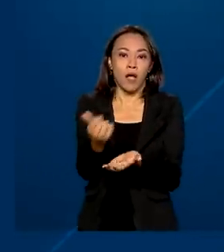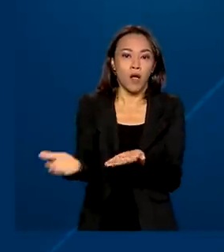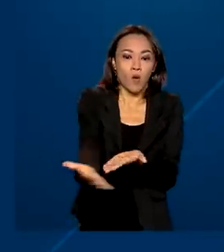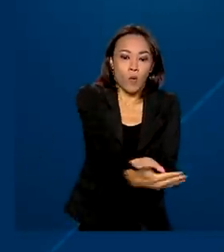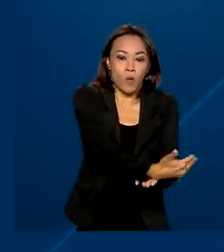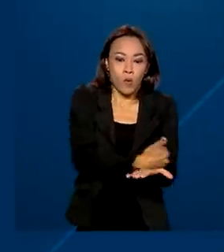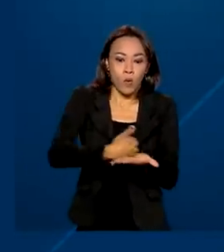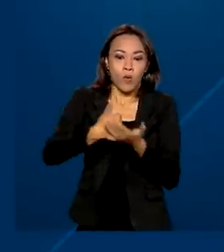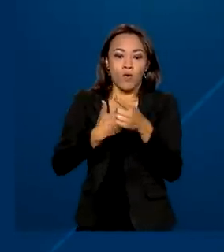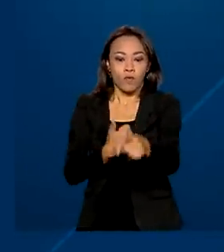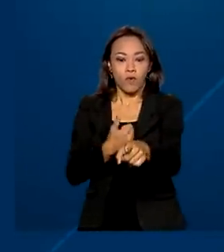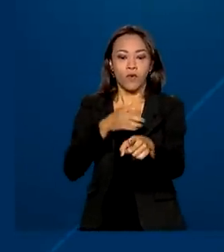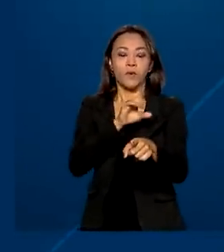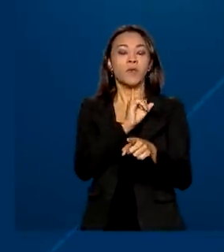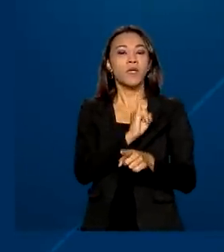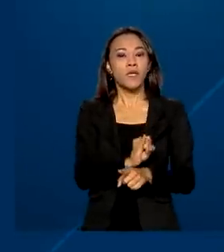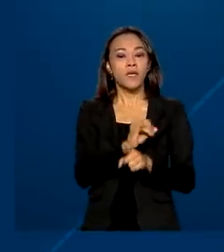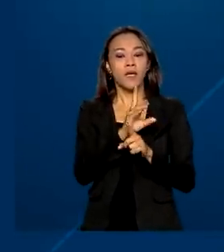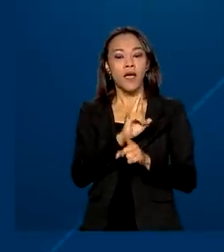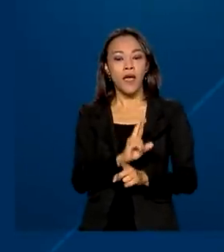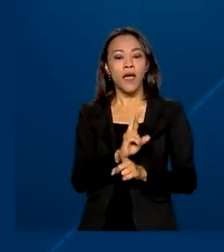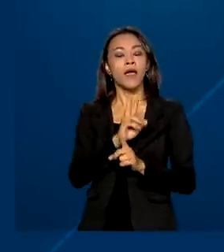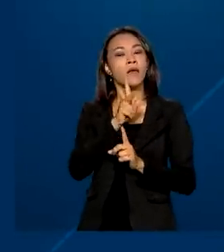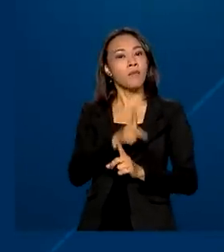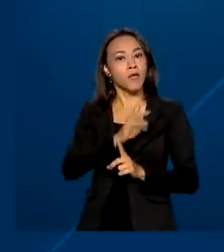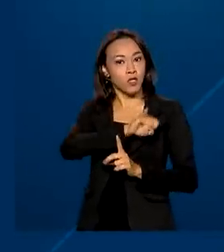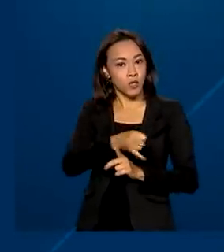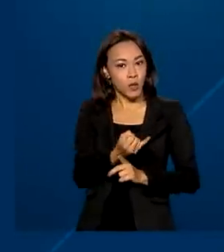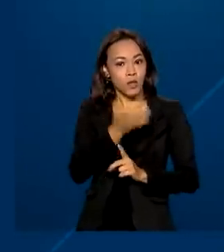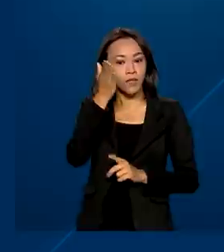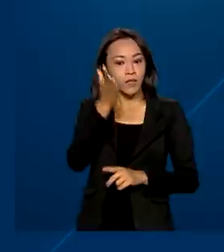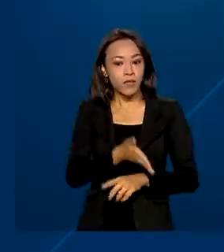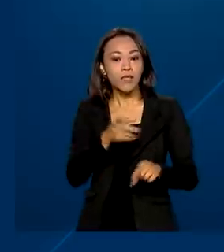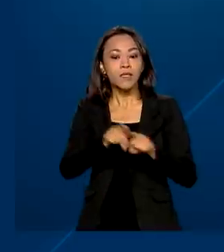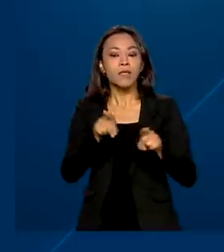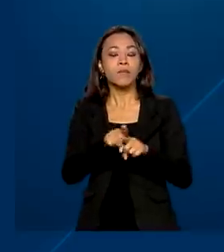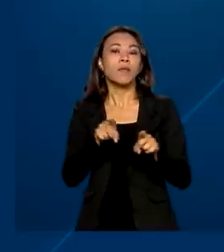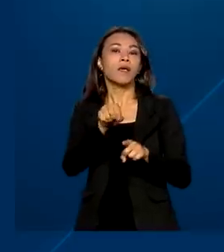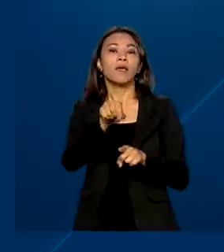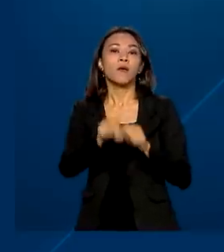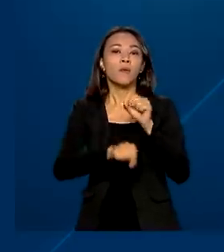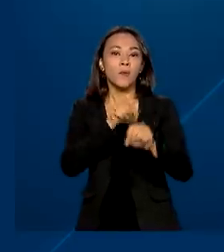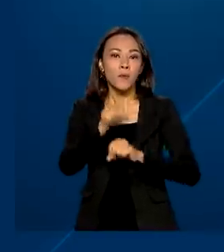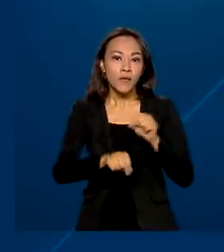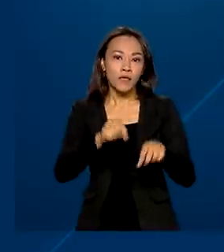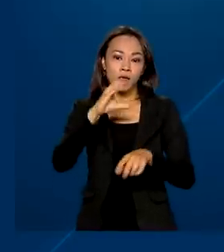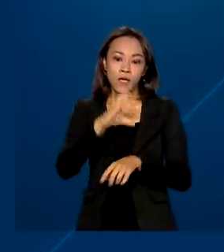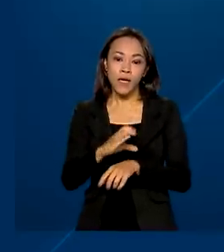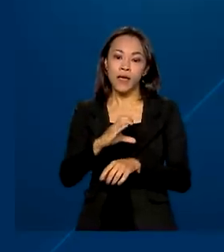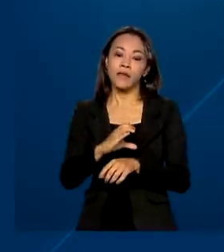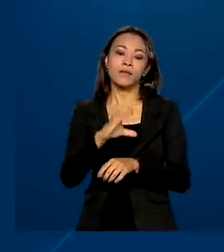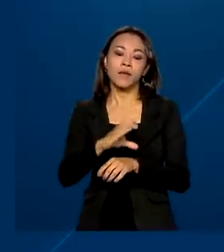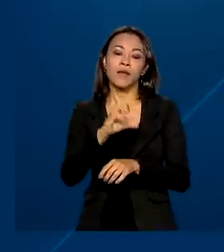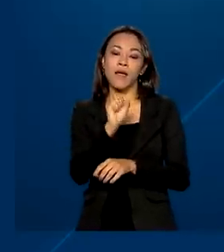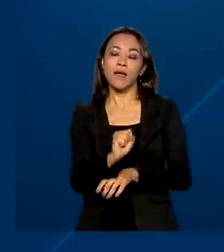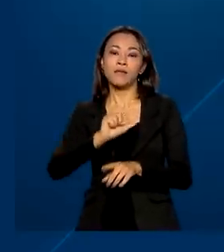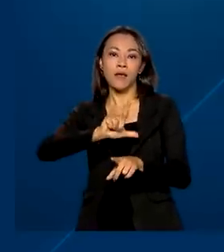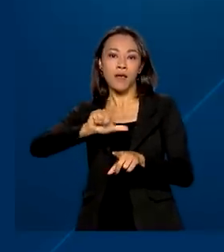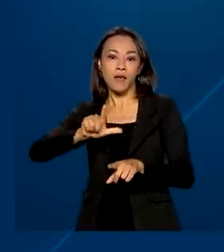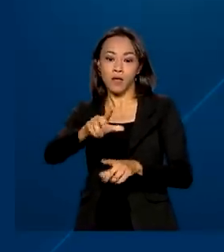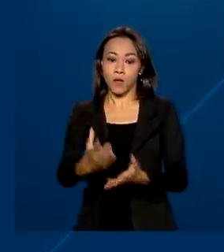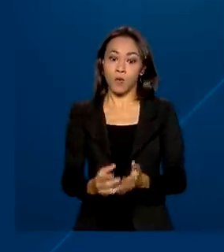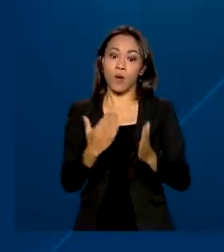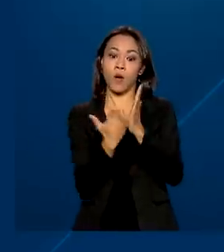acumulado do ano foram o imposto de renda das pessoas jurídicas e a contribuição social sobre o lucro líquido, com um acréscimo de